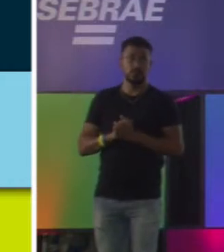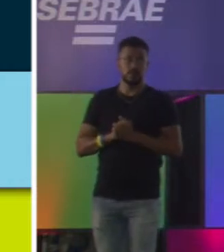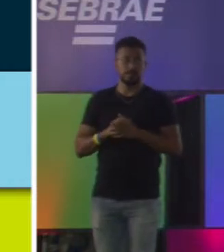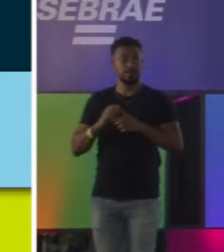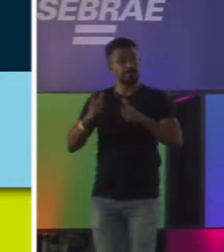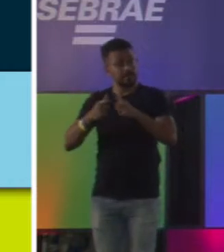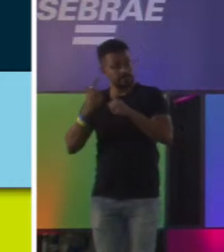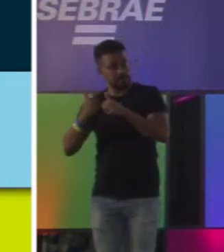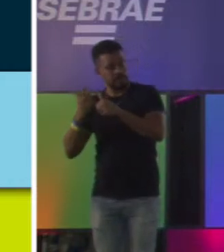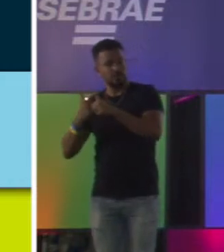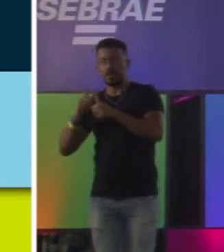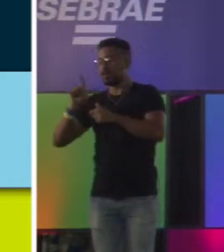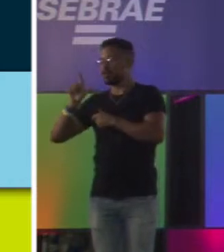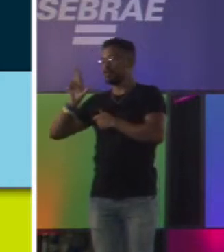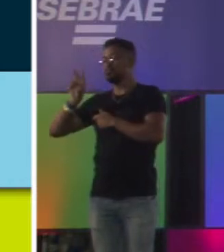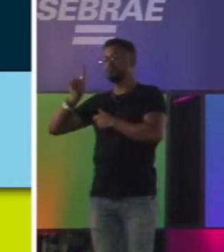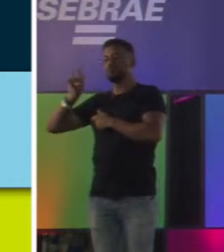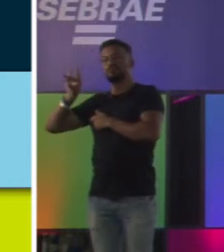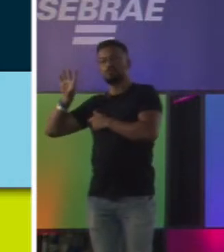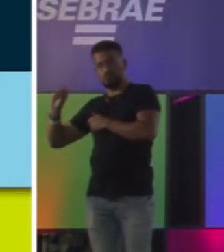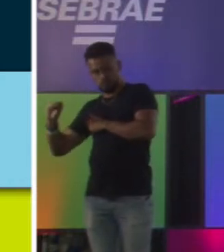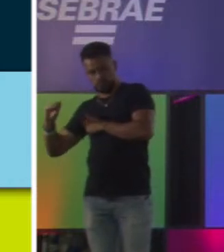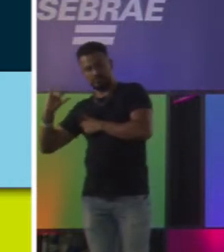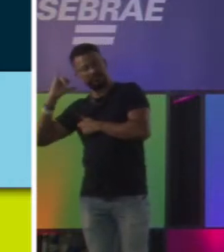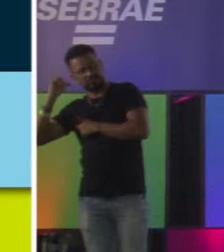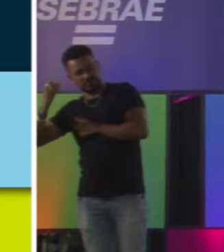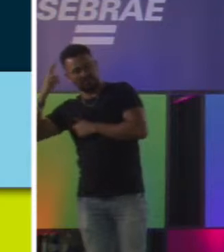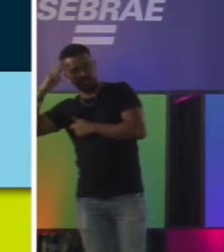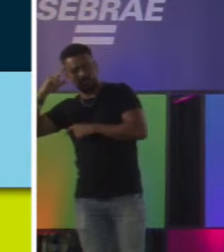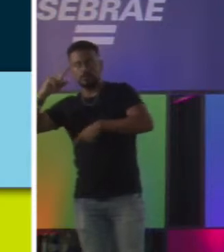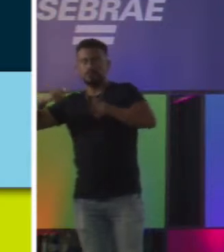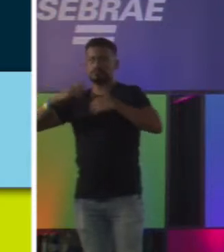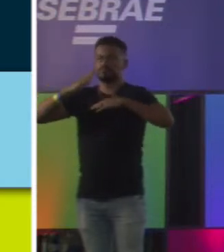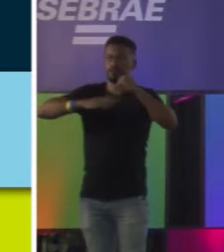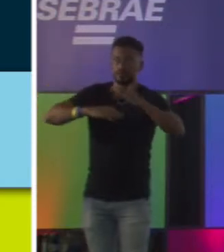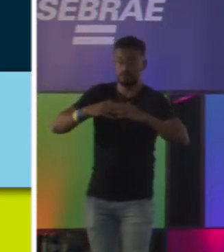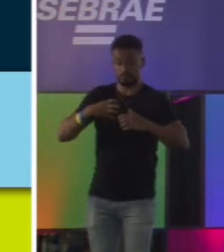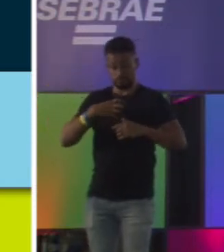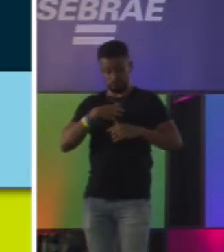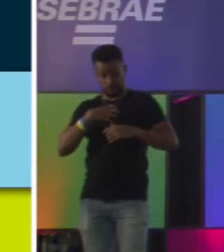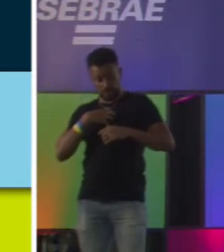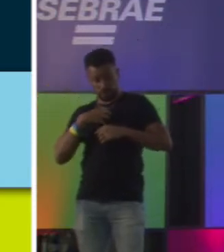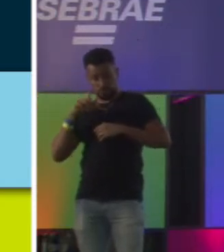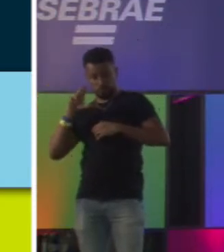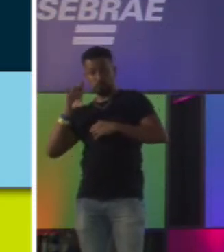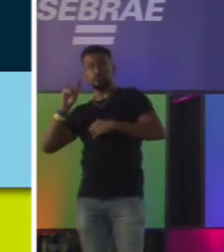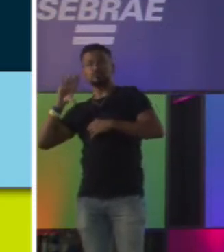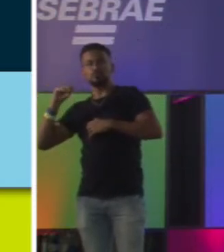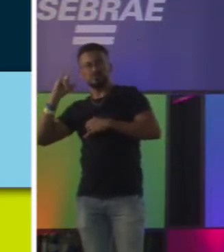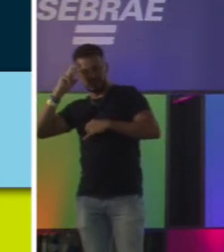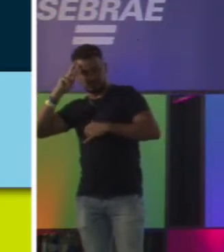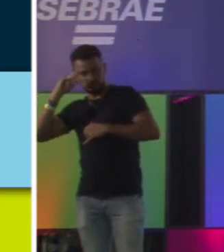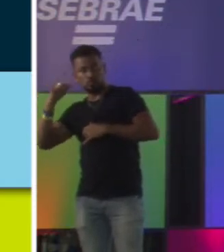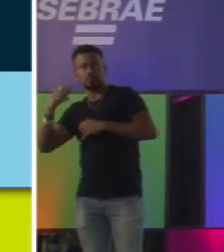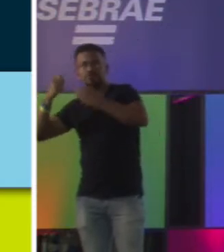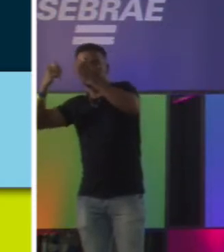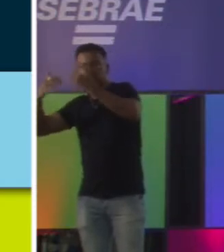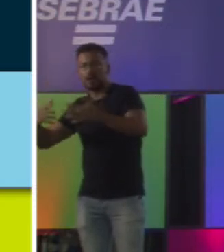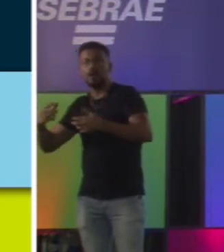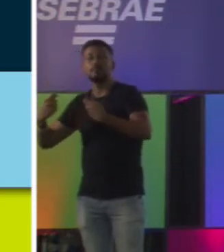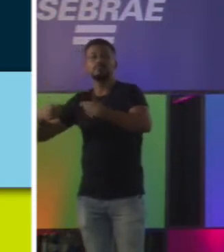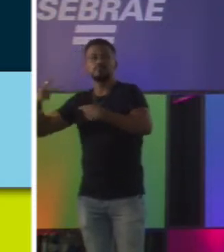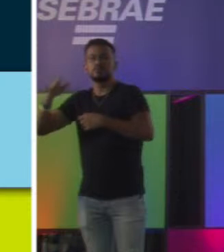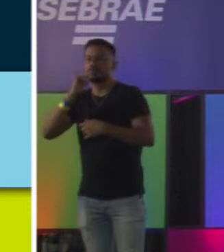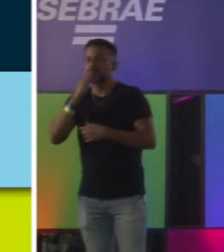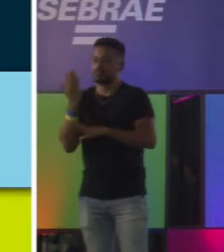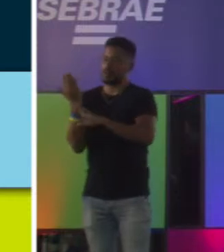lúdico primeiro e para o técnico depois. A minha forma lúdica de te explicar dor é o seguinte. Era o